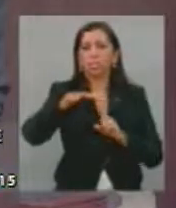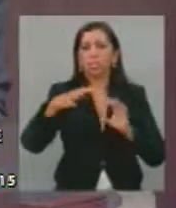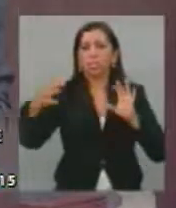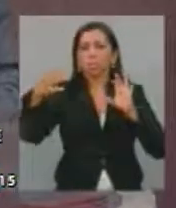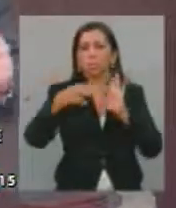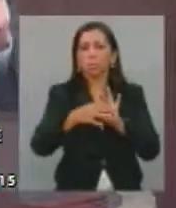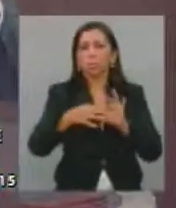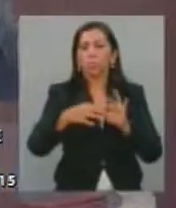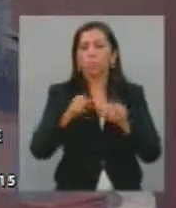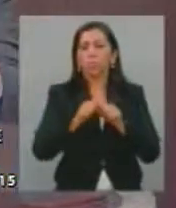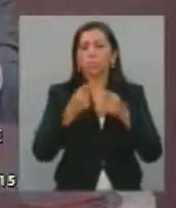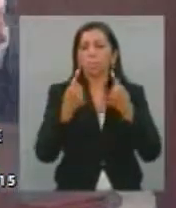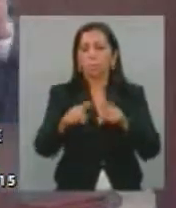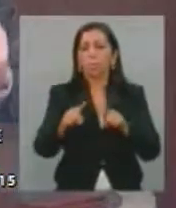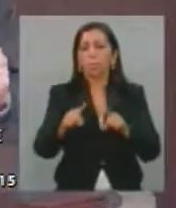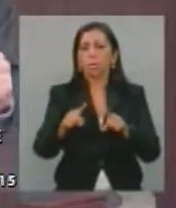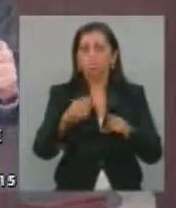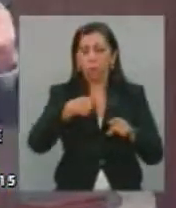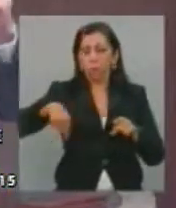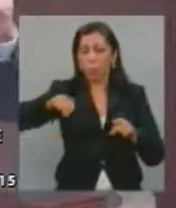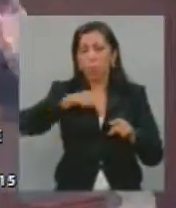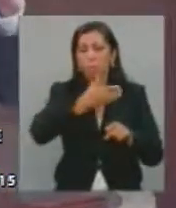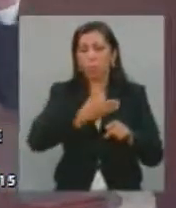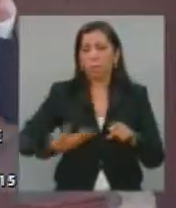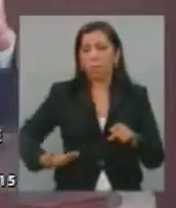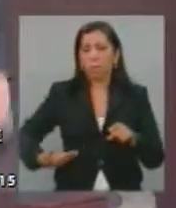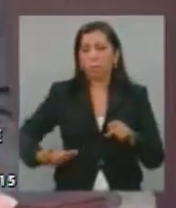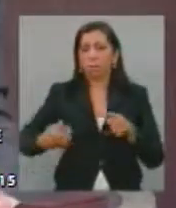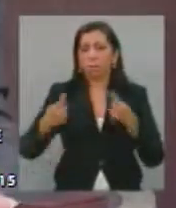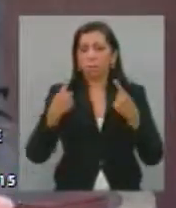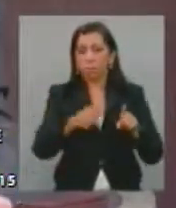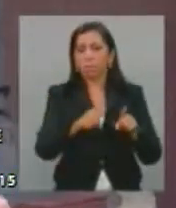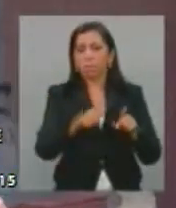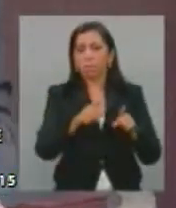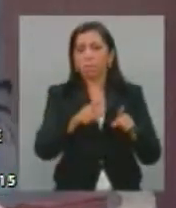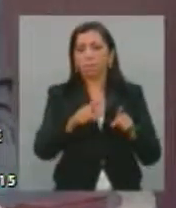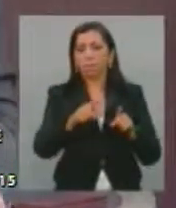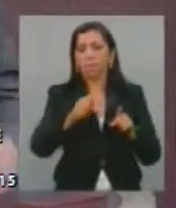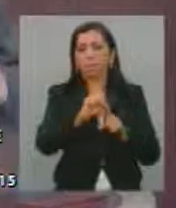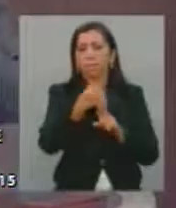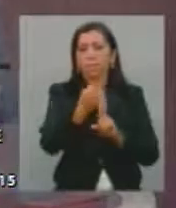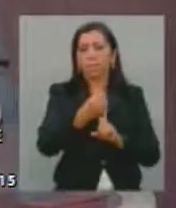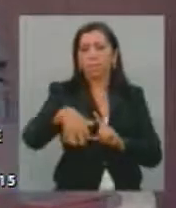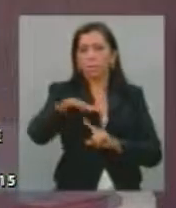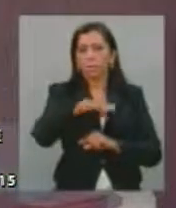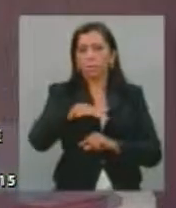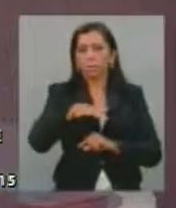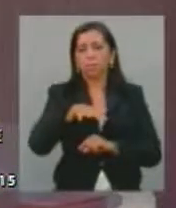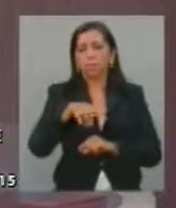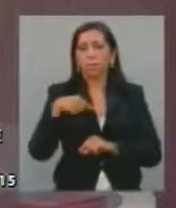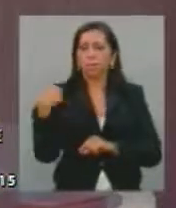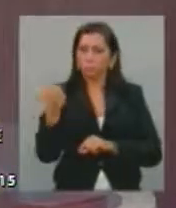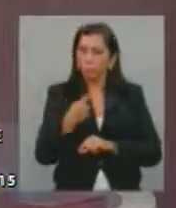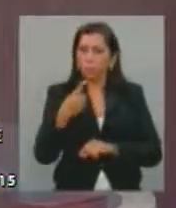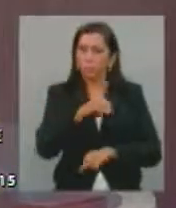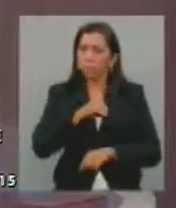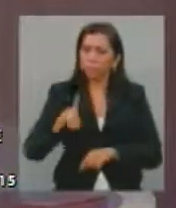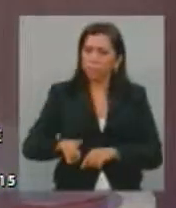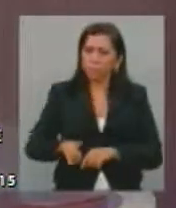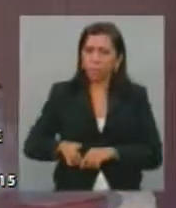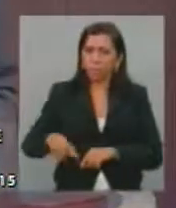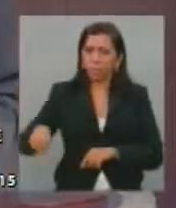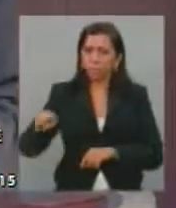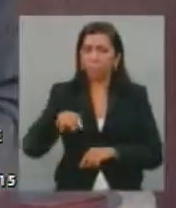por seus agentes ou delegados por ele. E nós, como deputados e